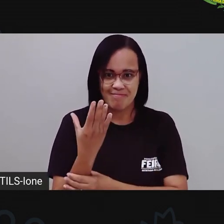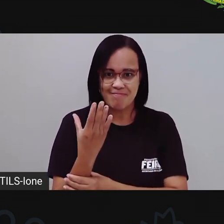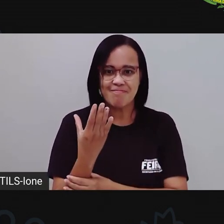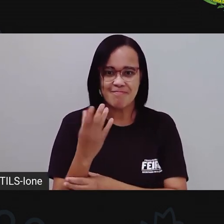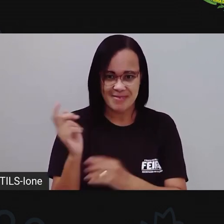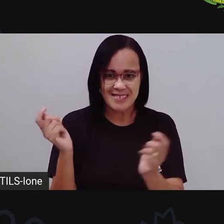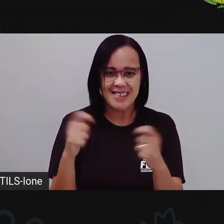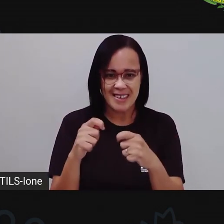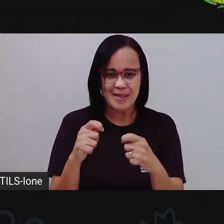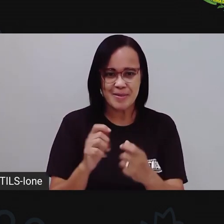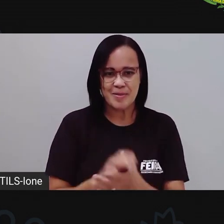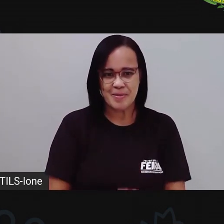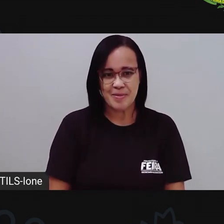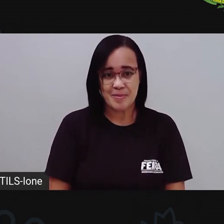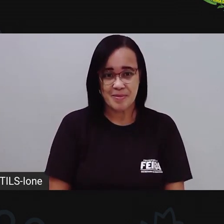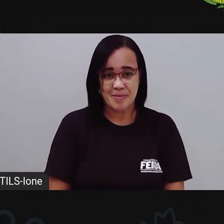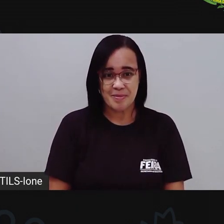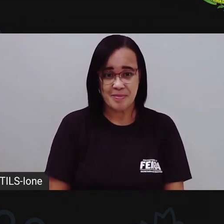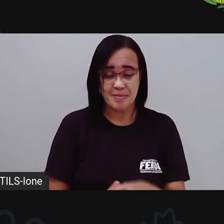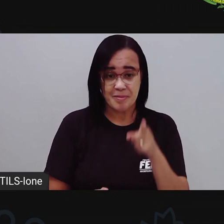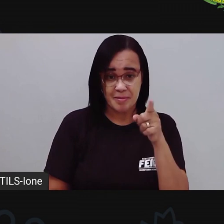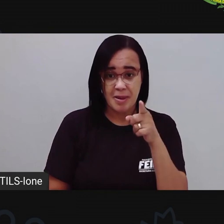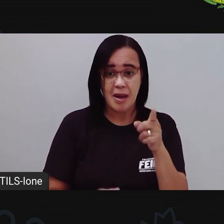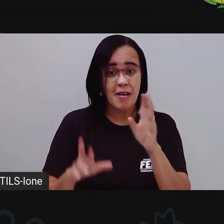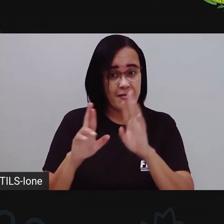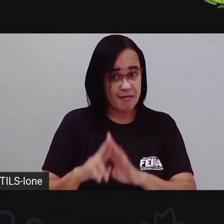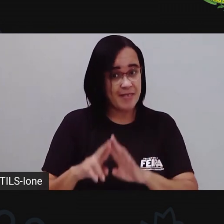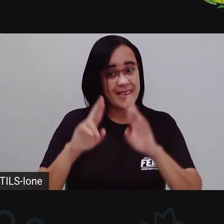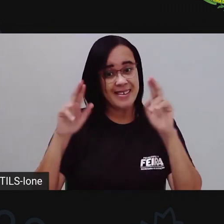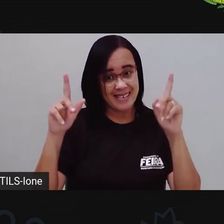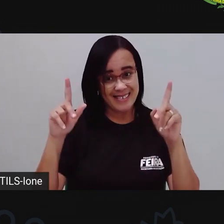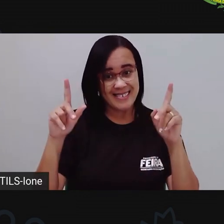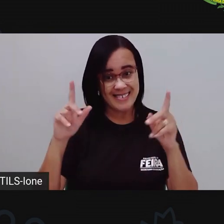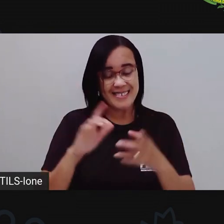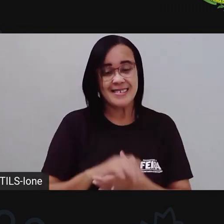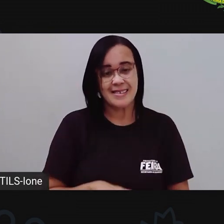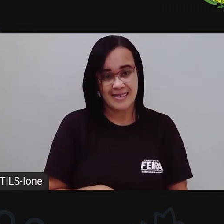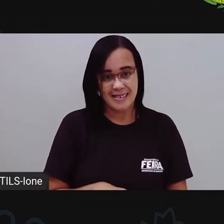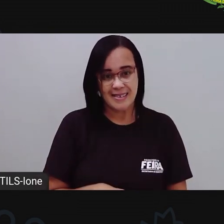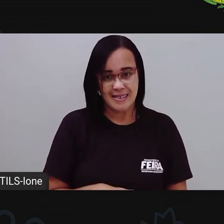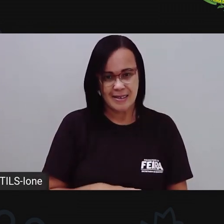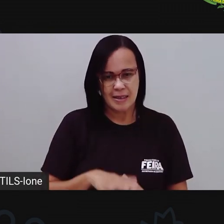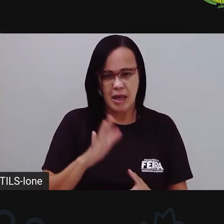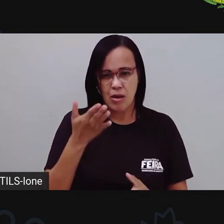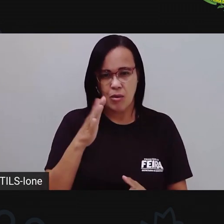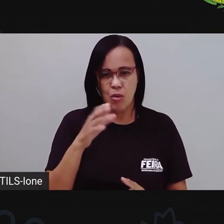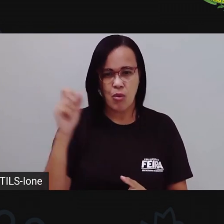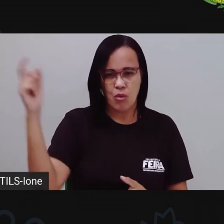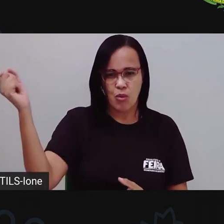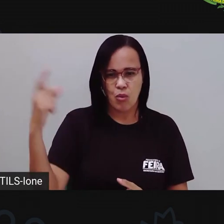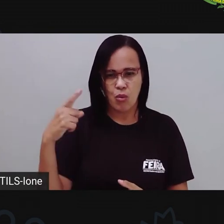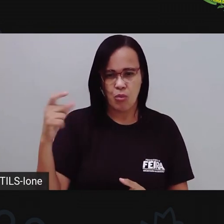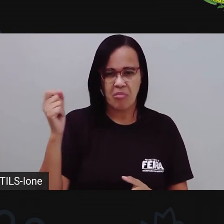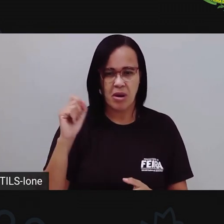Ó, esse fica um roxo diferente. Tá vendo? A luz dá um efeito diferente no rosto.